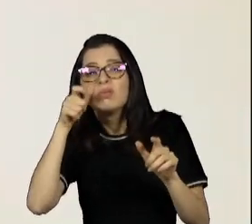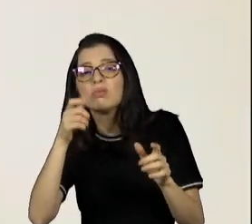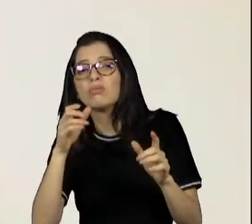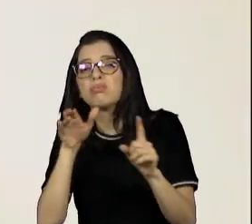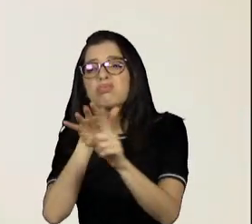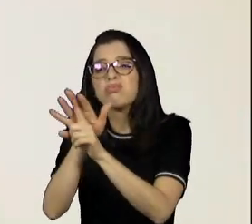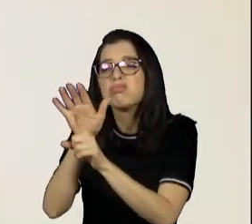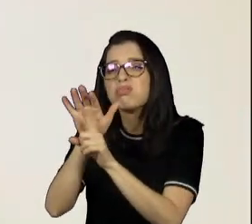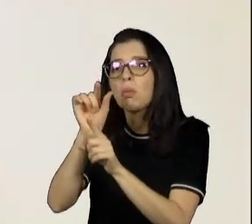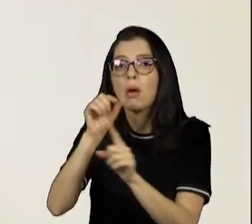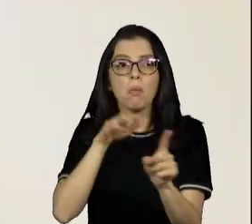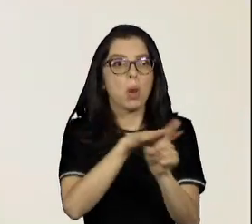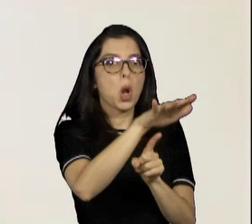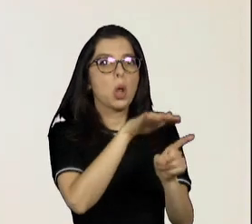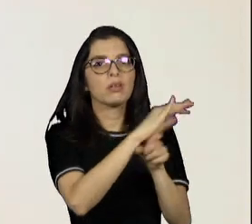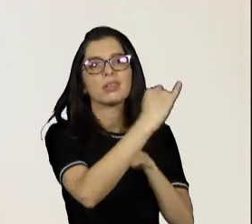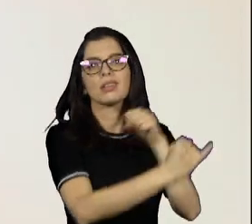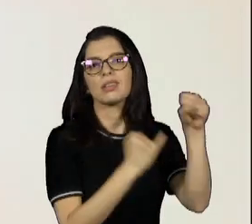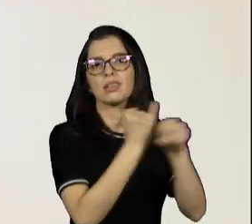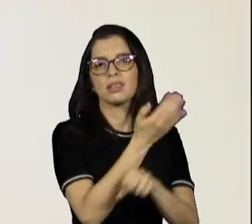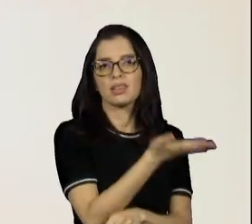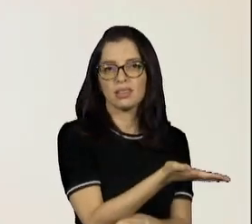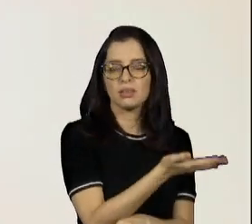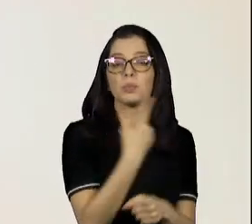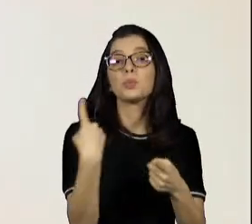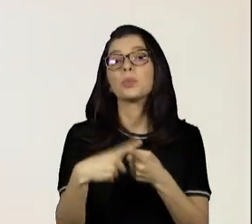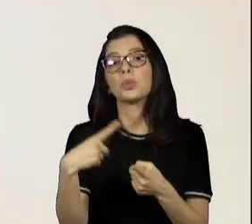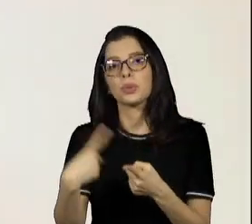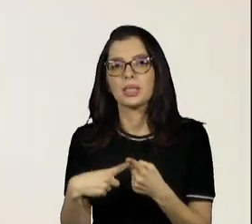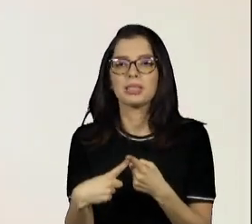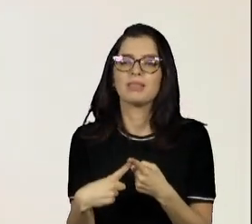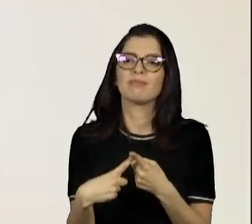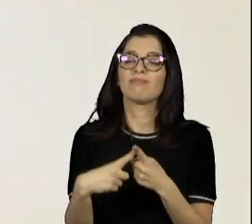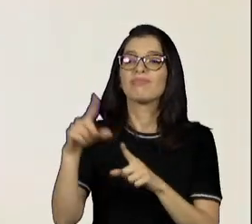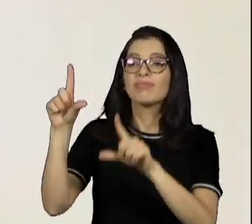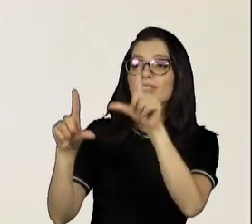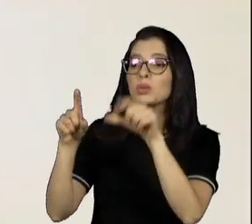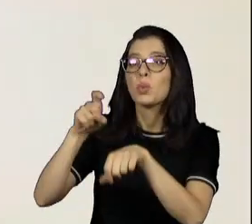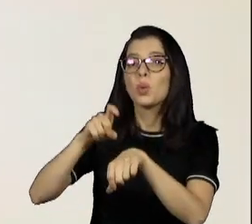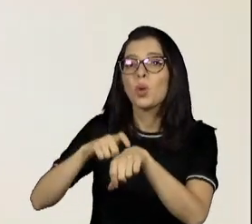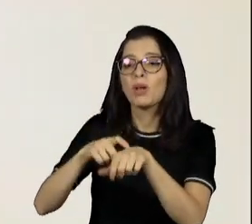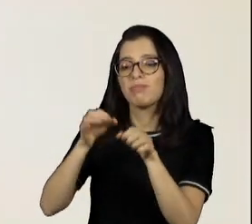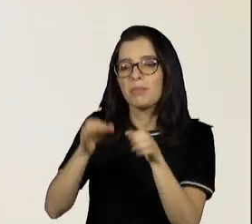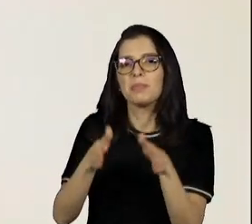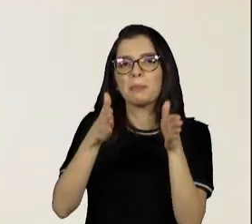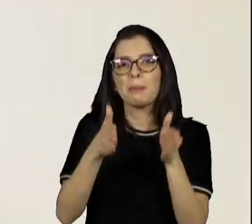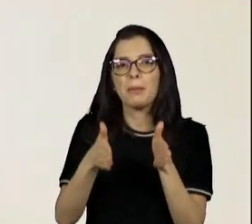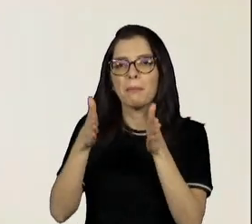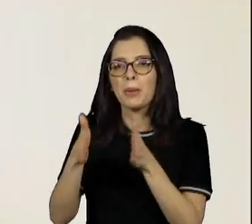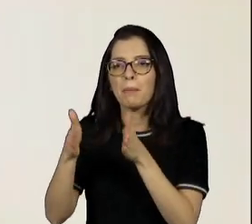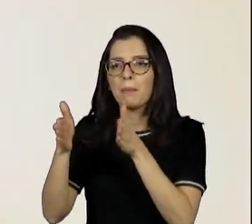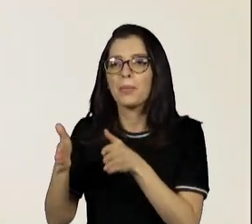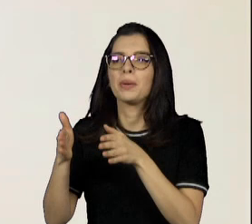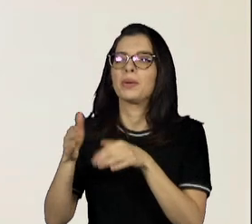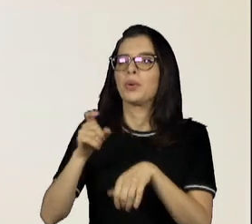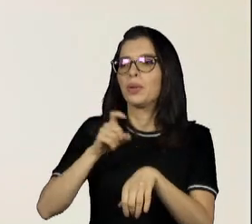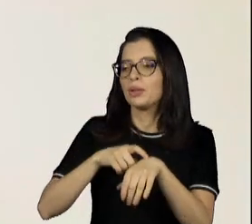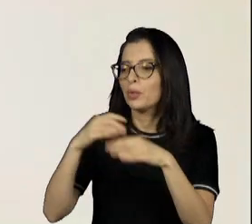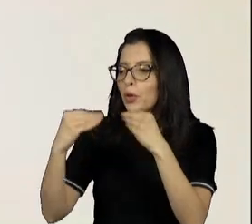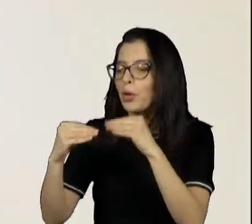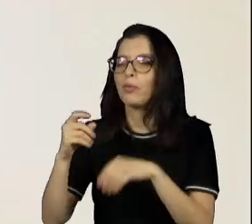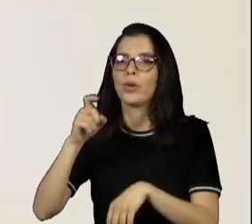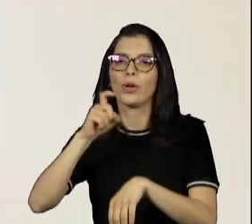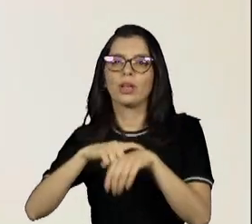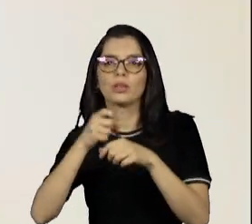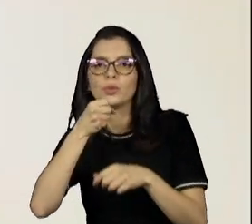coisa que parece boba, mas é porque a televisão tem hora. Tem hora para o jornal, tem hora para a novela, tem hora